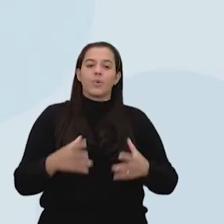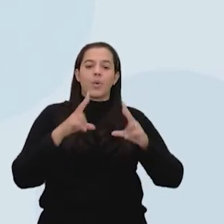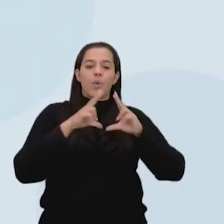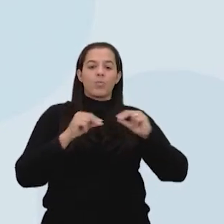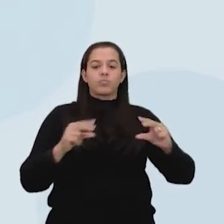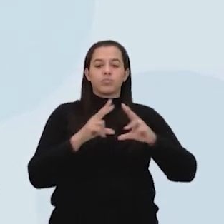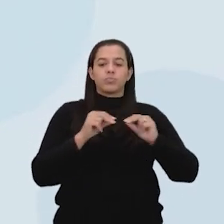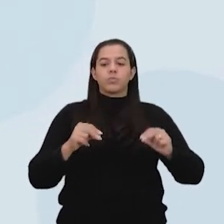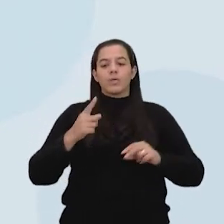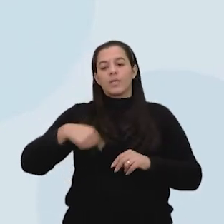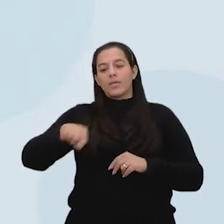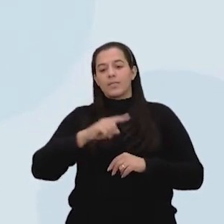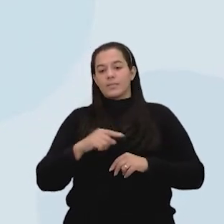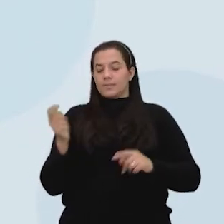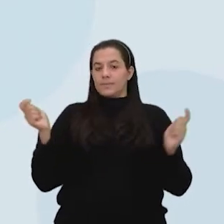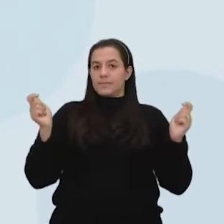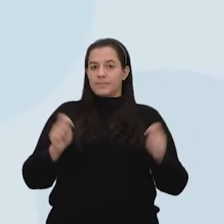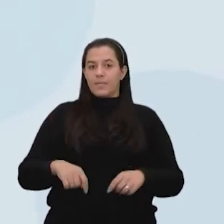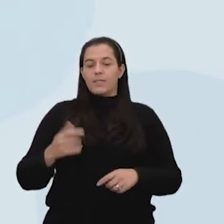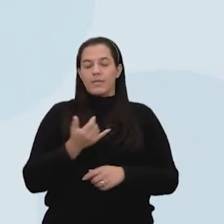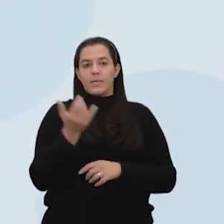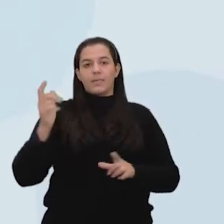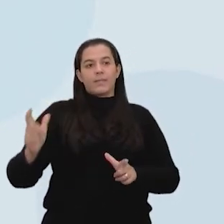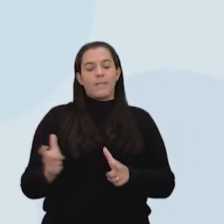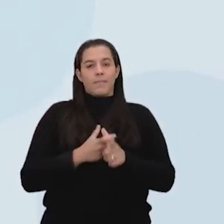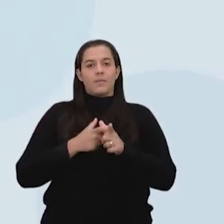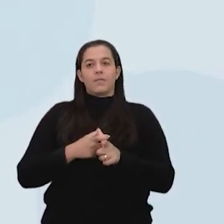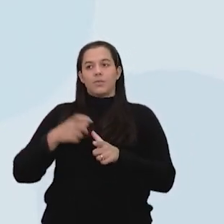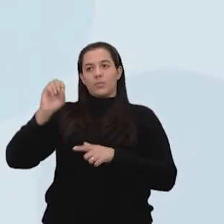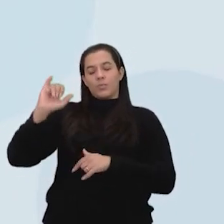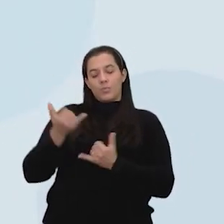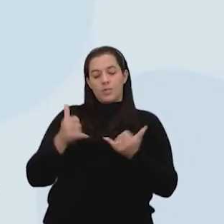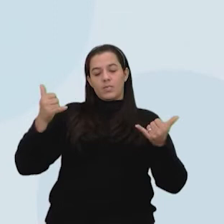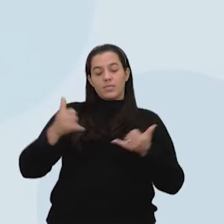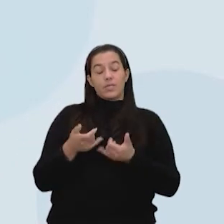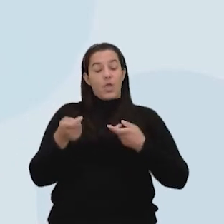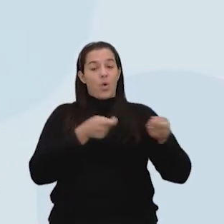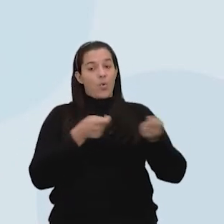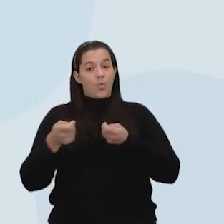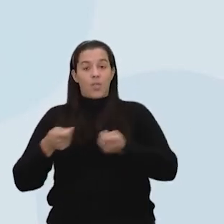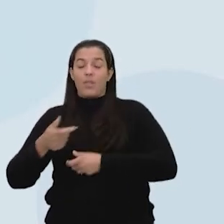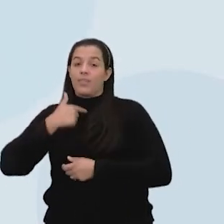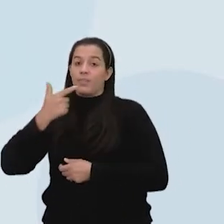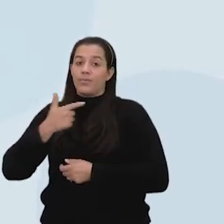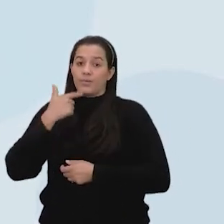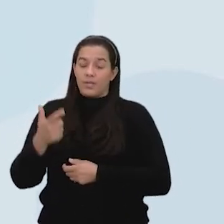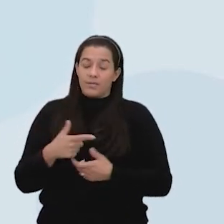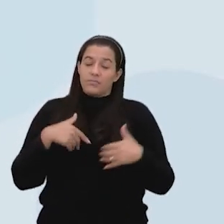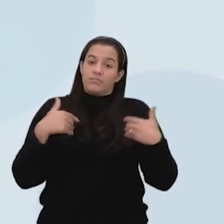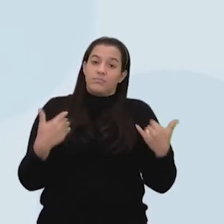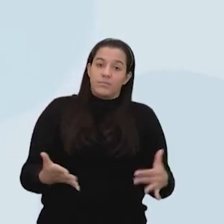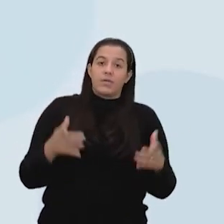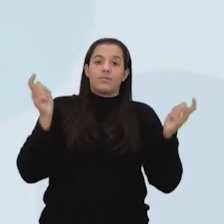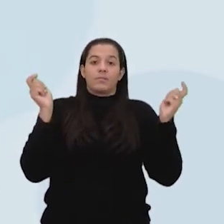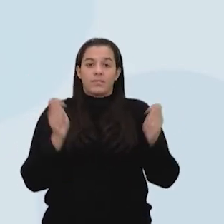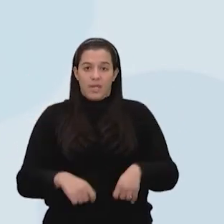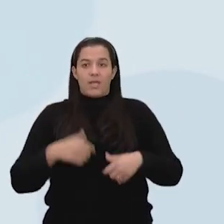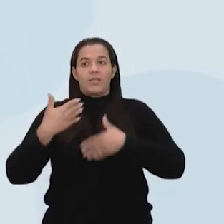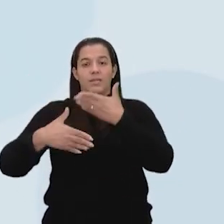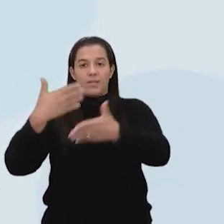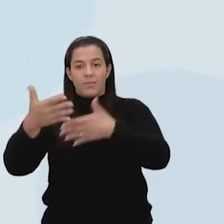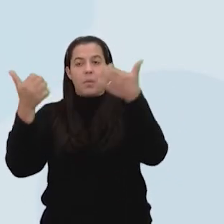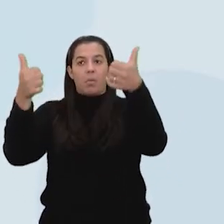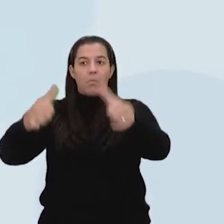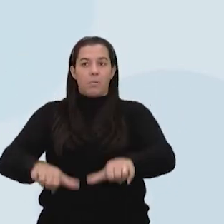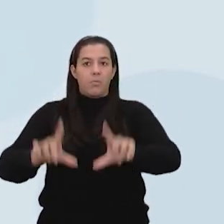país tem maior dependência de uma fonte de energia que não é possível controlar, existe a possibilidade de crises de